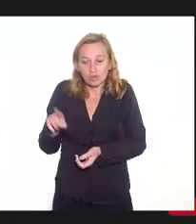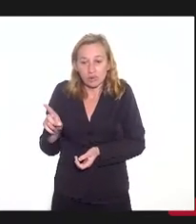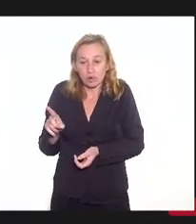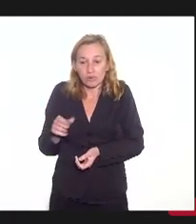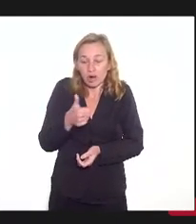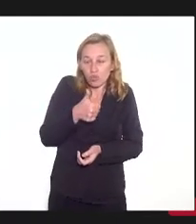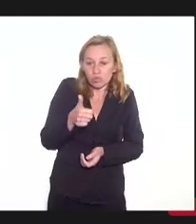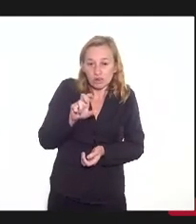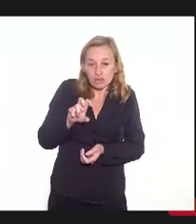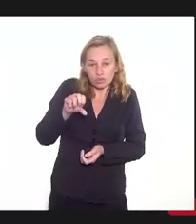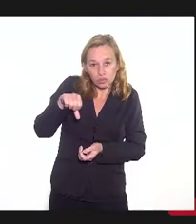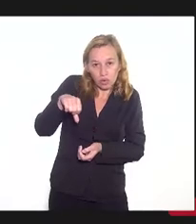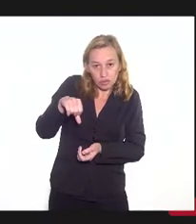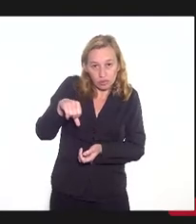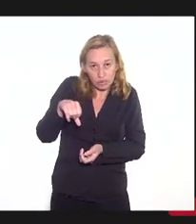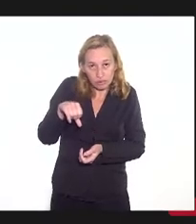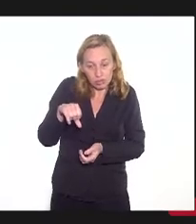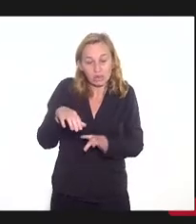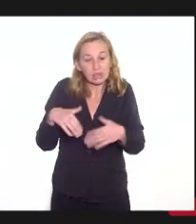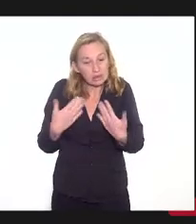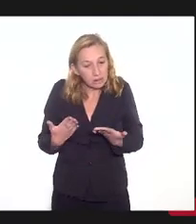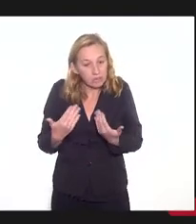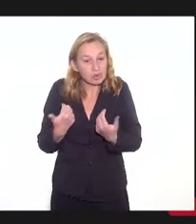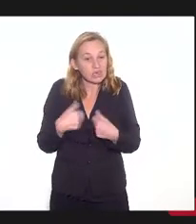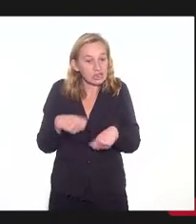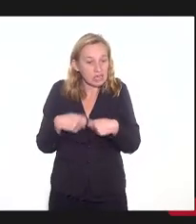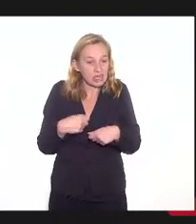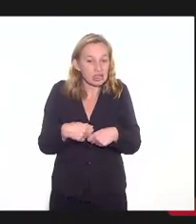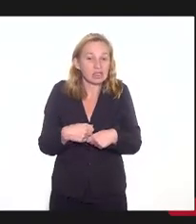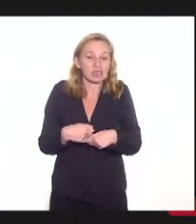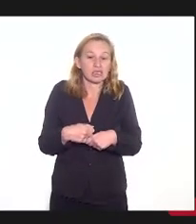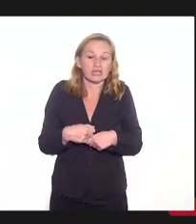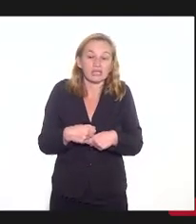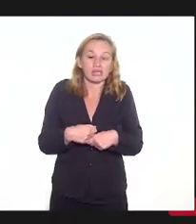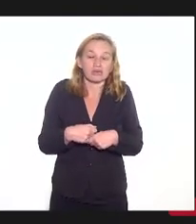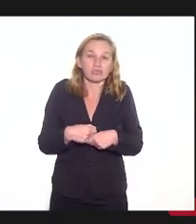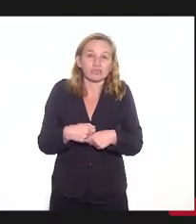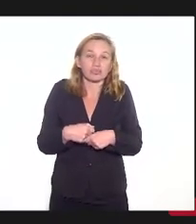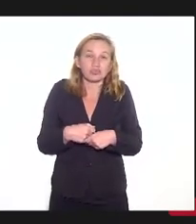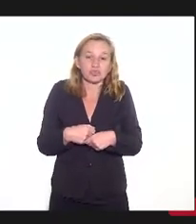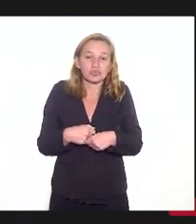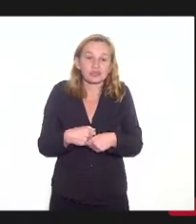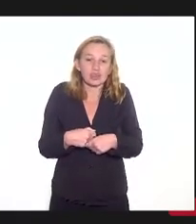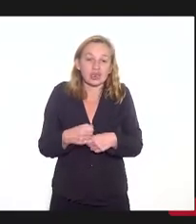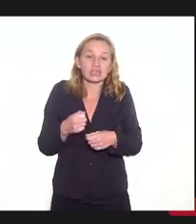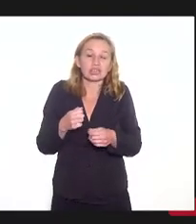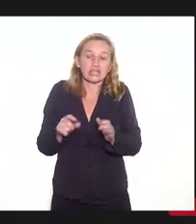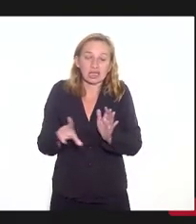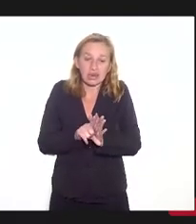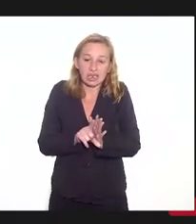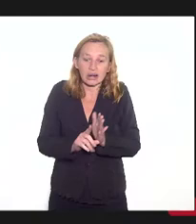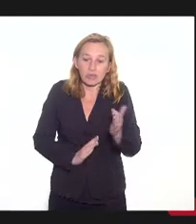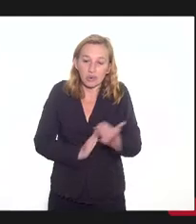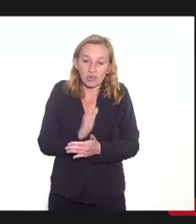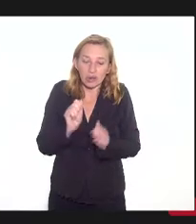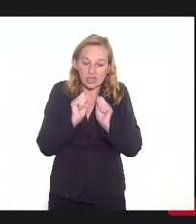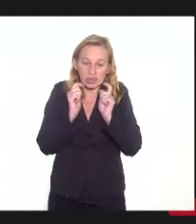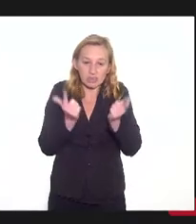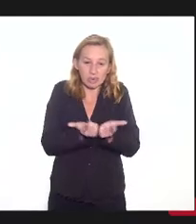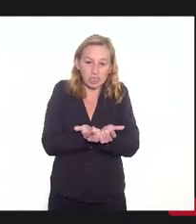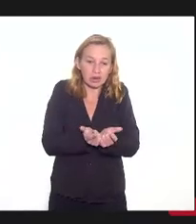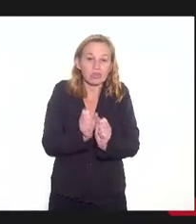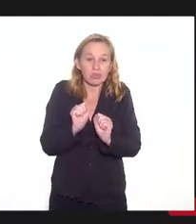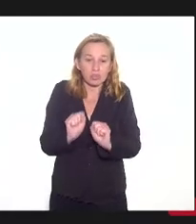159. Então, gente teria que ter essa lei aprovada na Assembleia para a gente poder